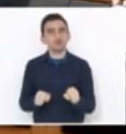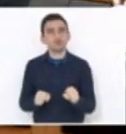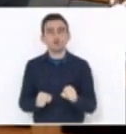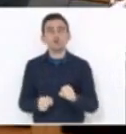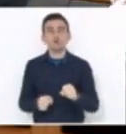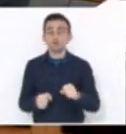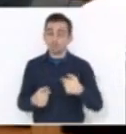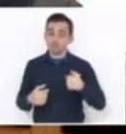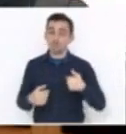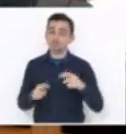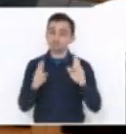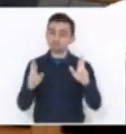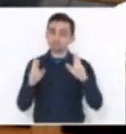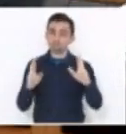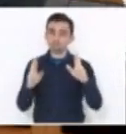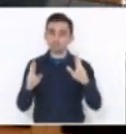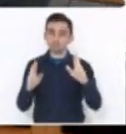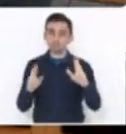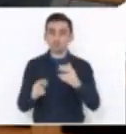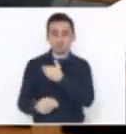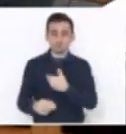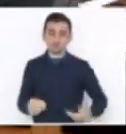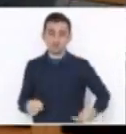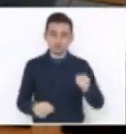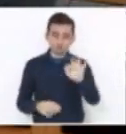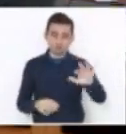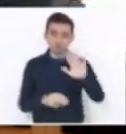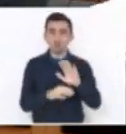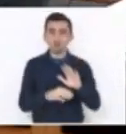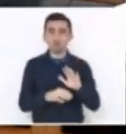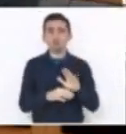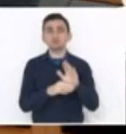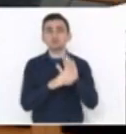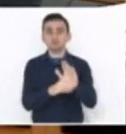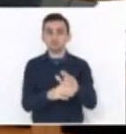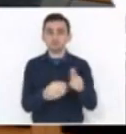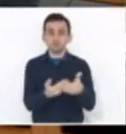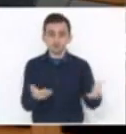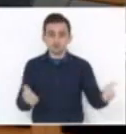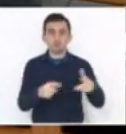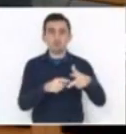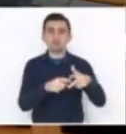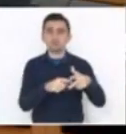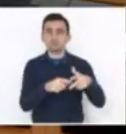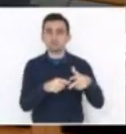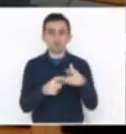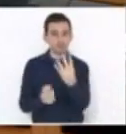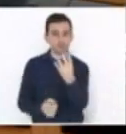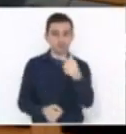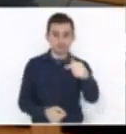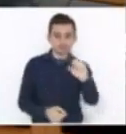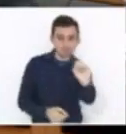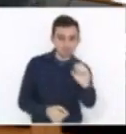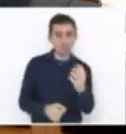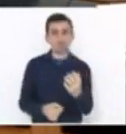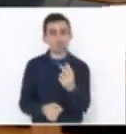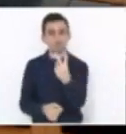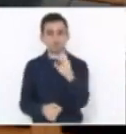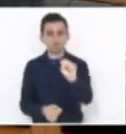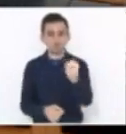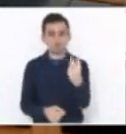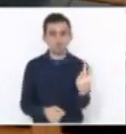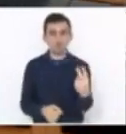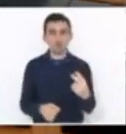faça o mesmo com a nossa 470, com a 282, com as rodovias que estão intransitáveis e que não adianta ir lá um